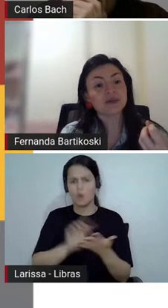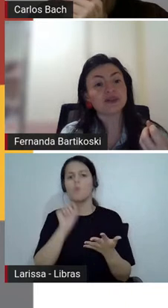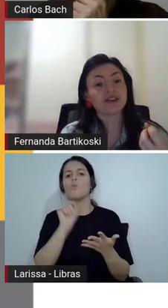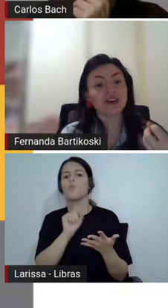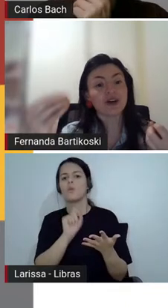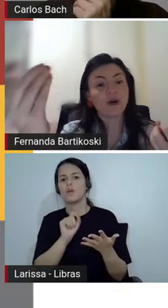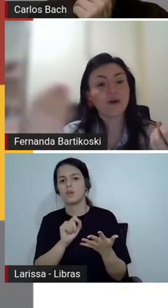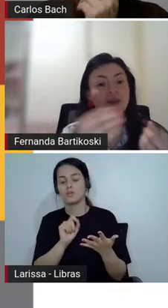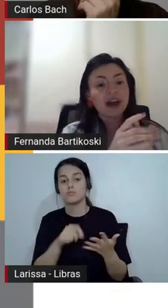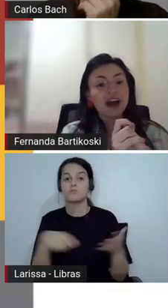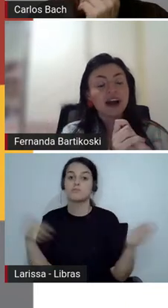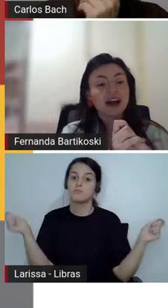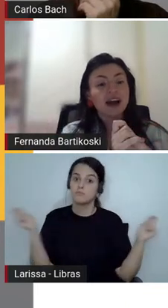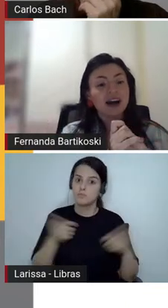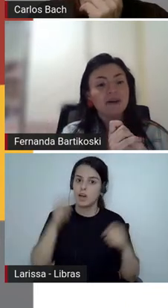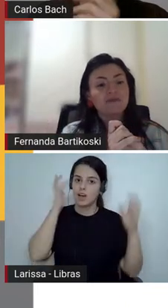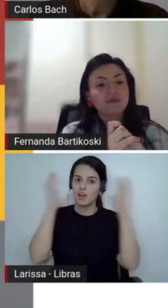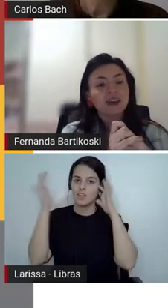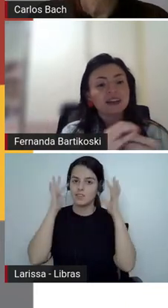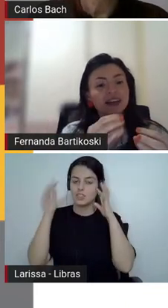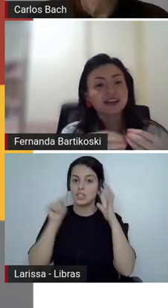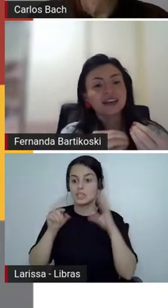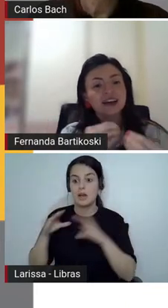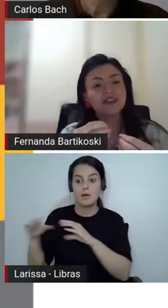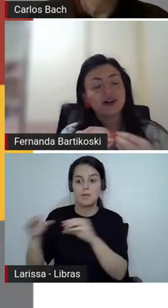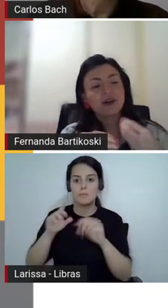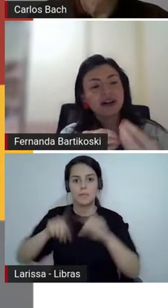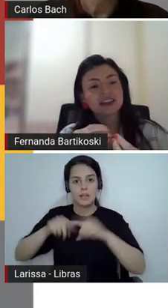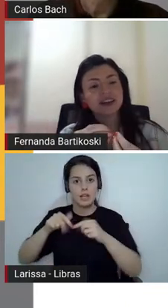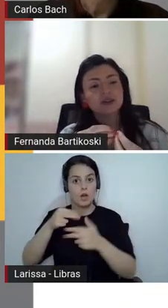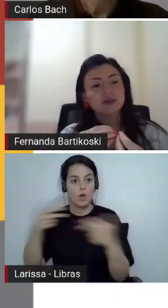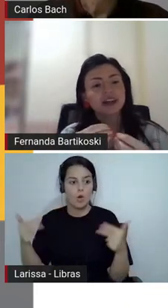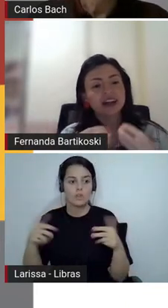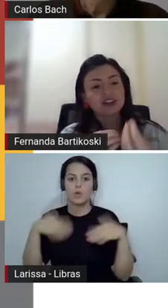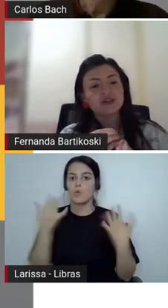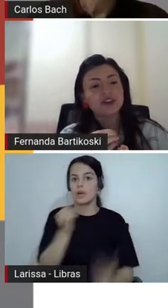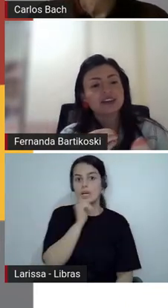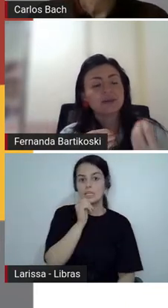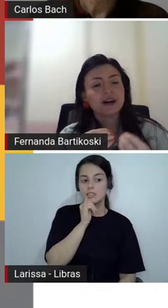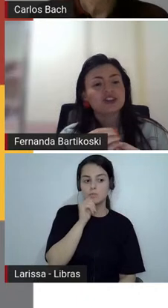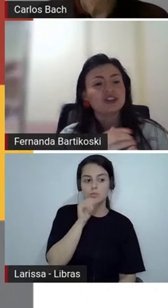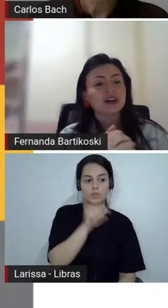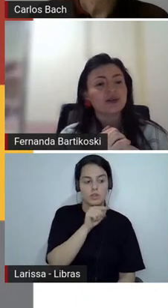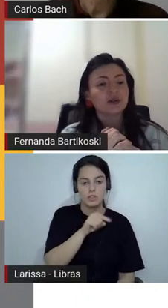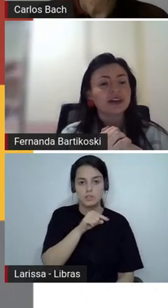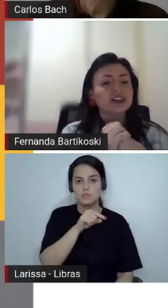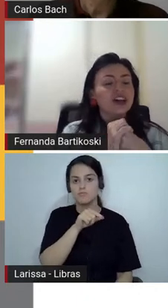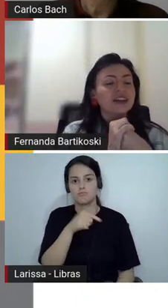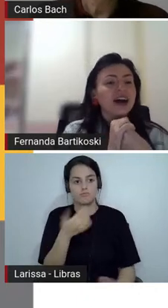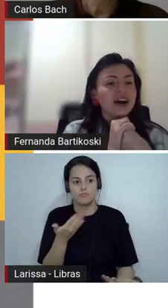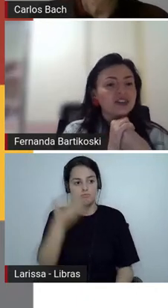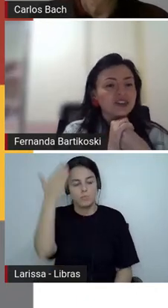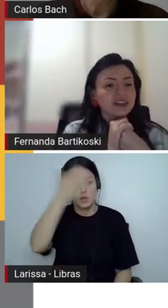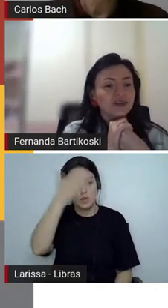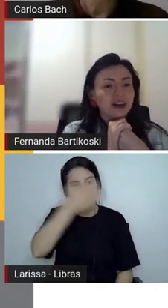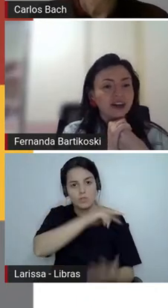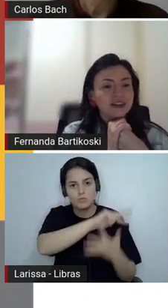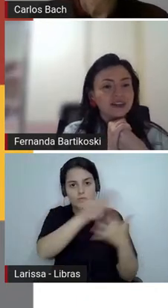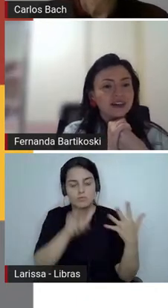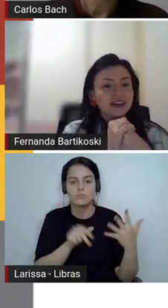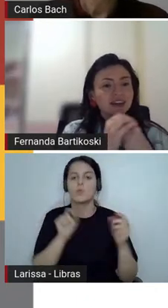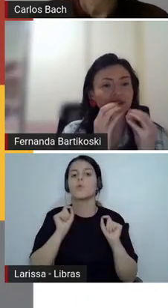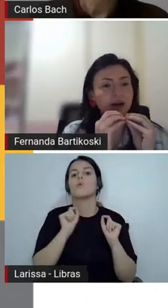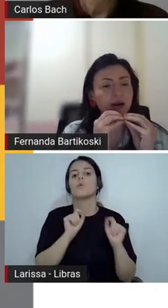também isso tem muito a ver com tem a ver com essa leitura que a gente fez a partir da crônica da arte de ser